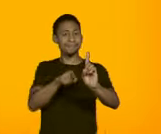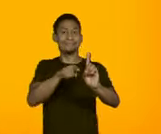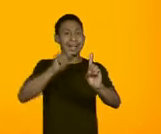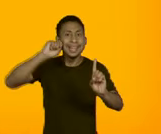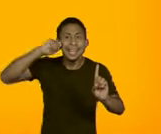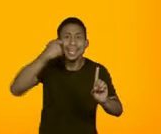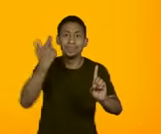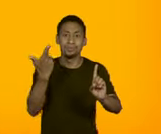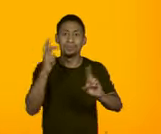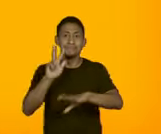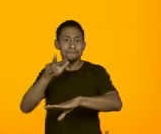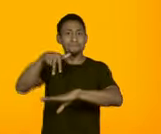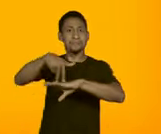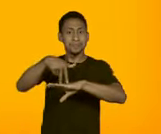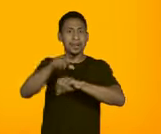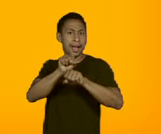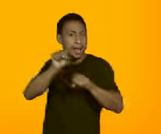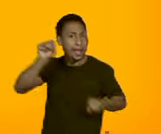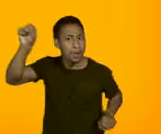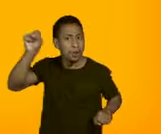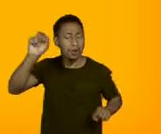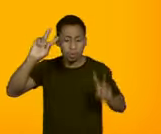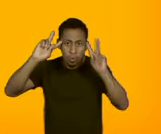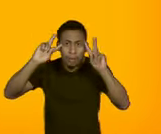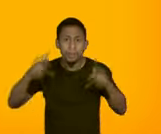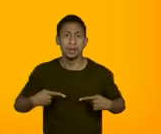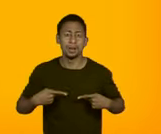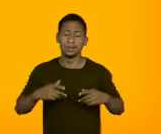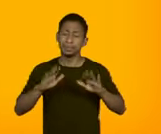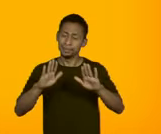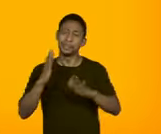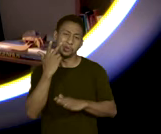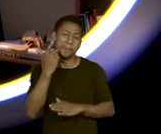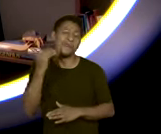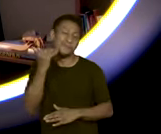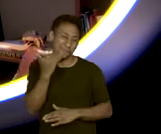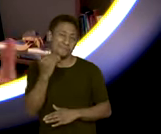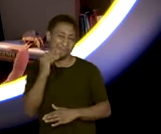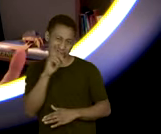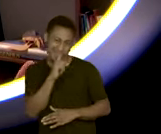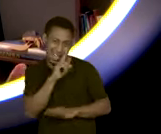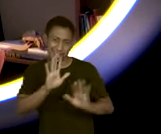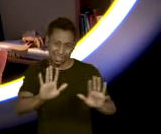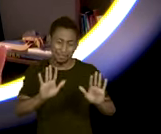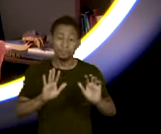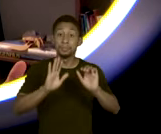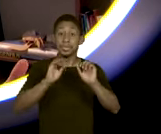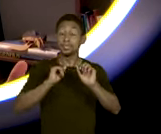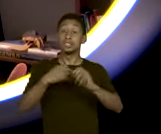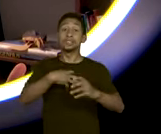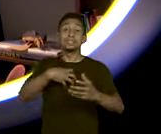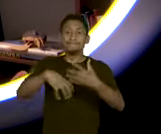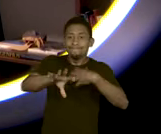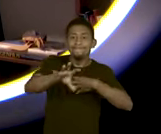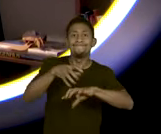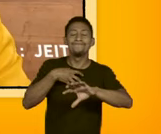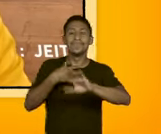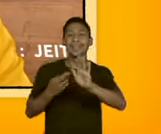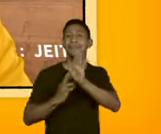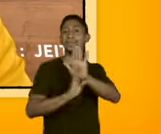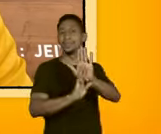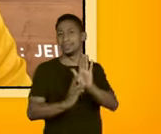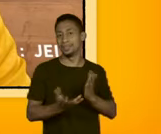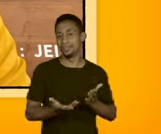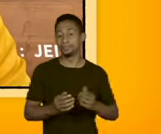Protagonistas, heróis humanos, mas com falhas, como todo ser humano. Pra gente se sentir representado. Quando a